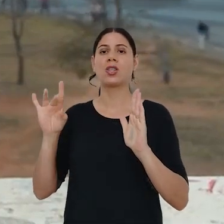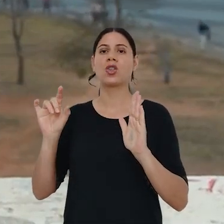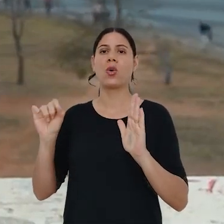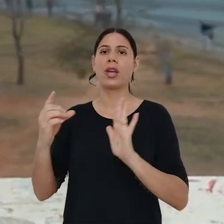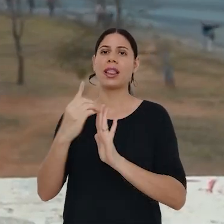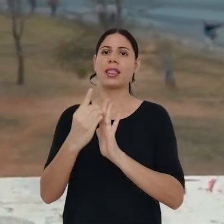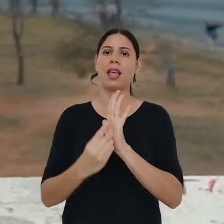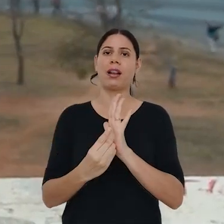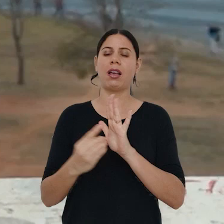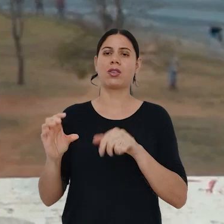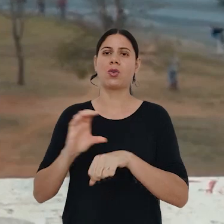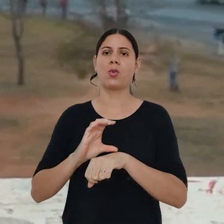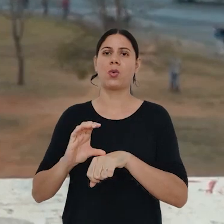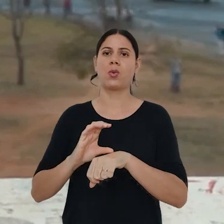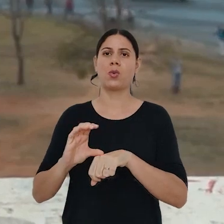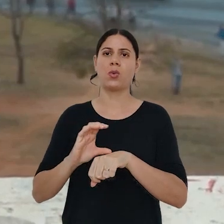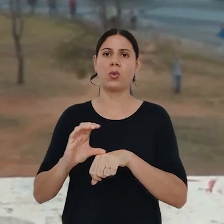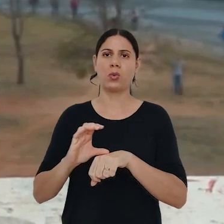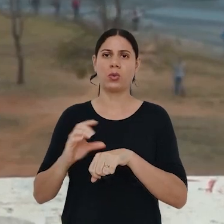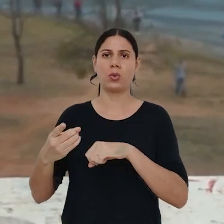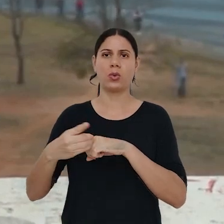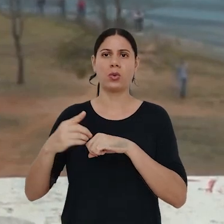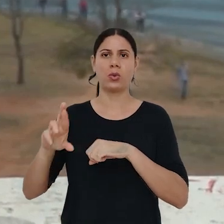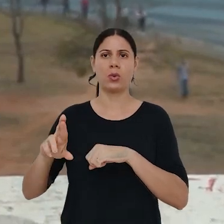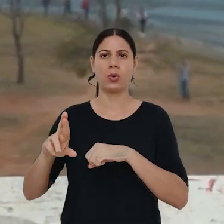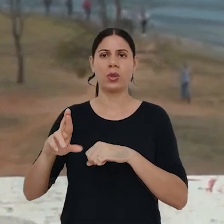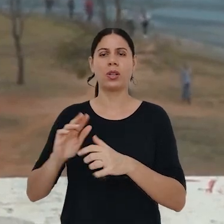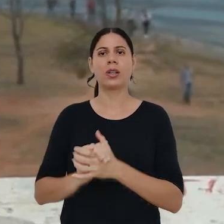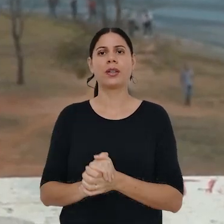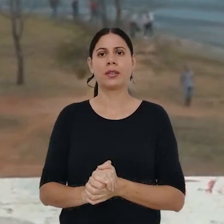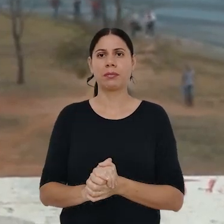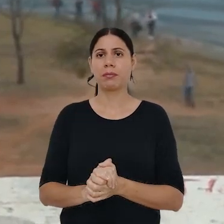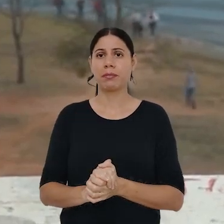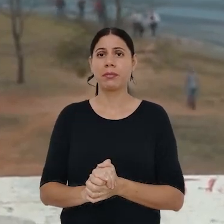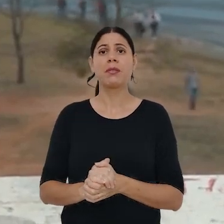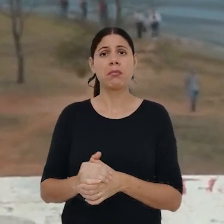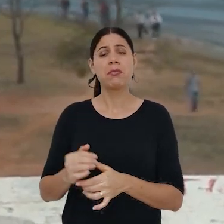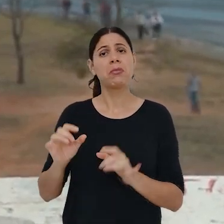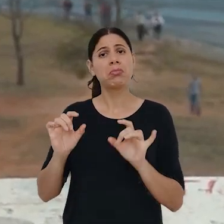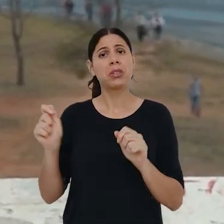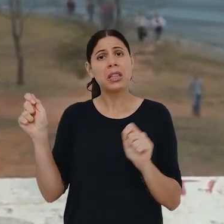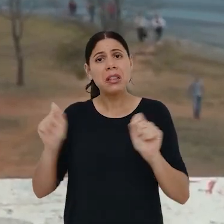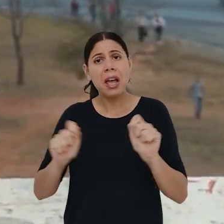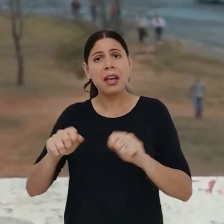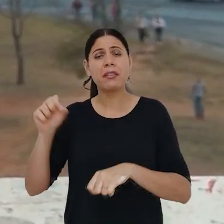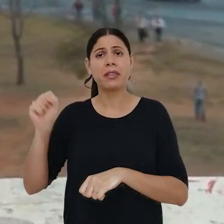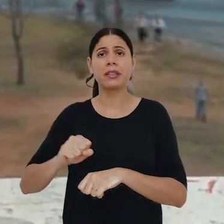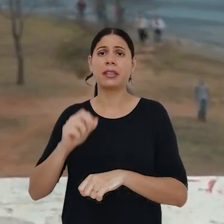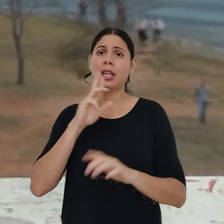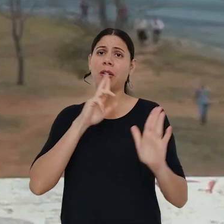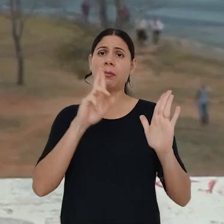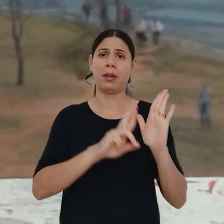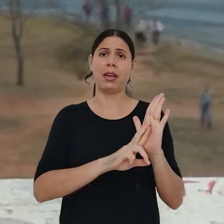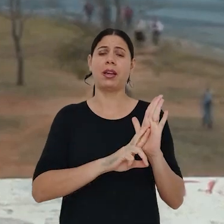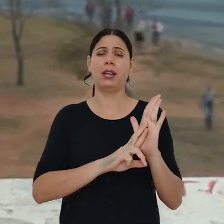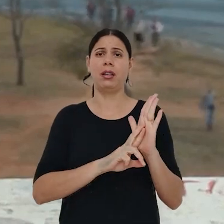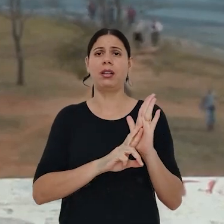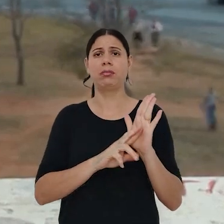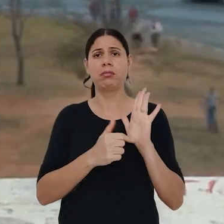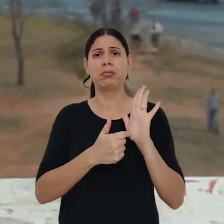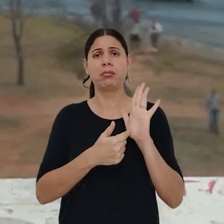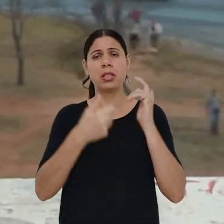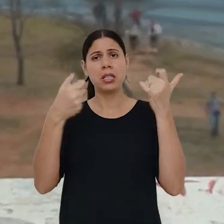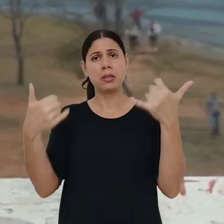possuía apenas a declaração do curso de doutorado, o que deveria ser suficiente, segundo o entendimento da relatora do